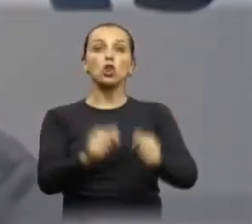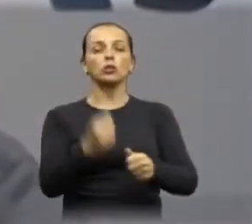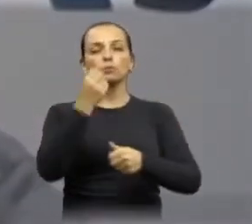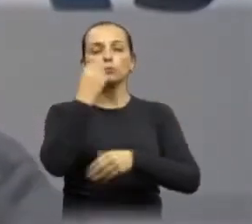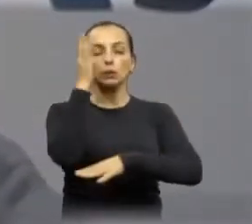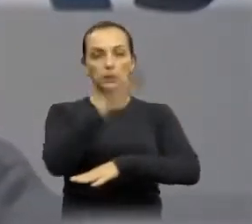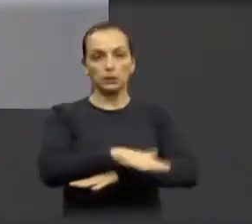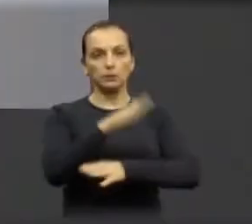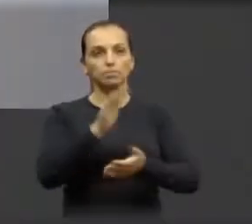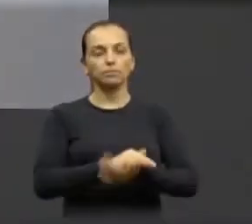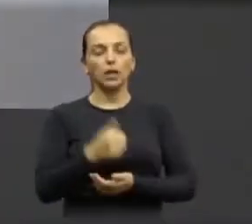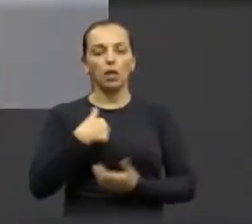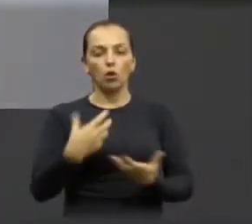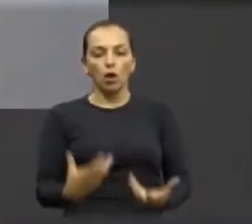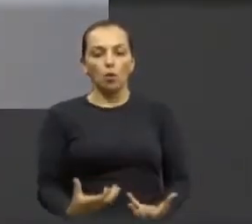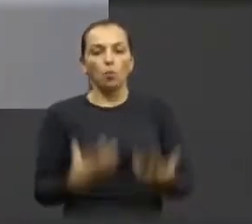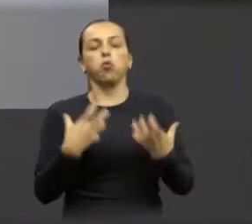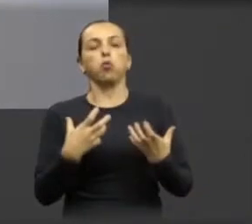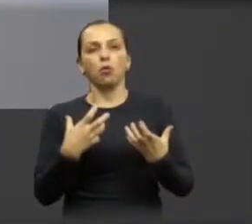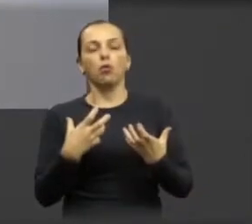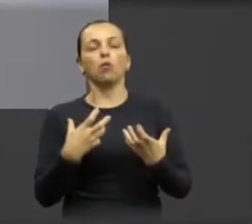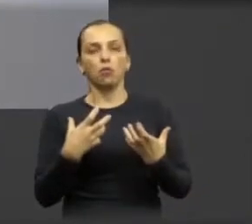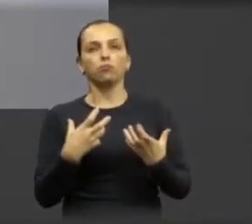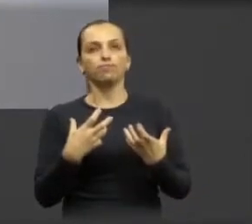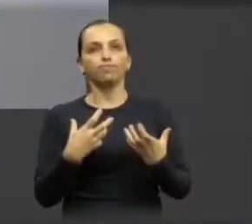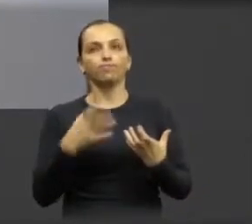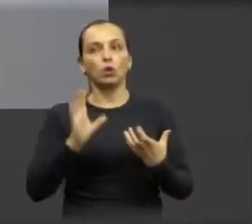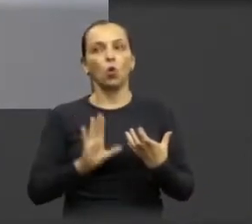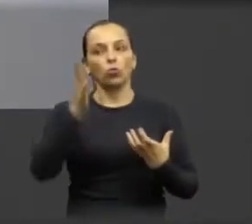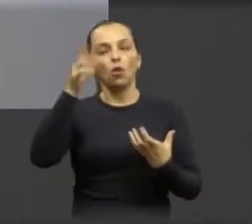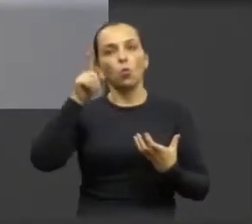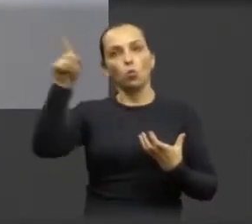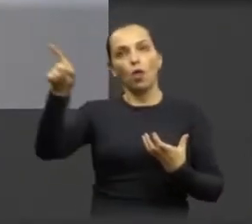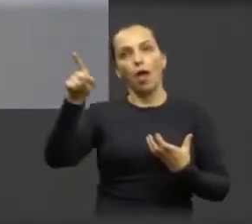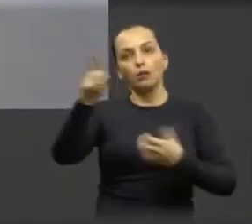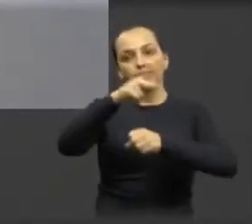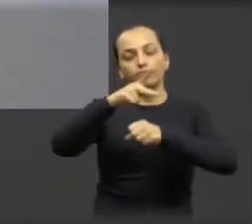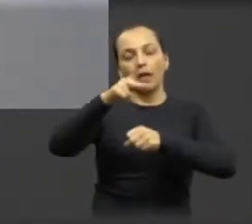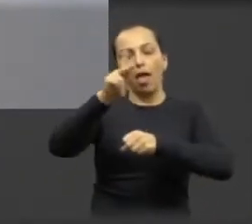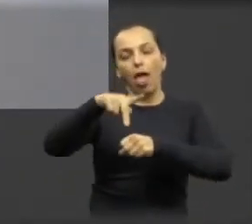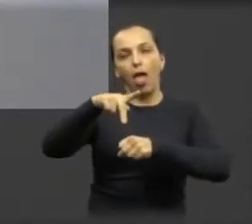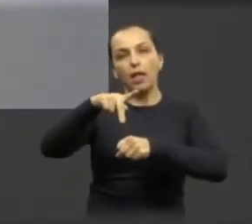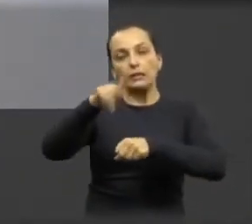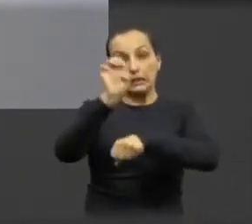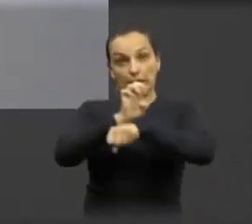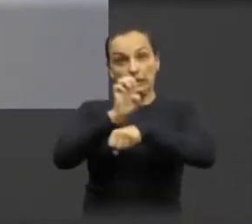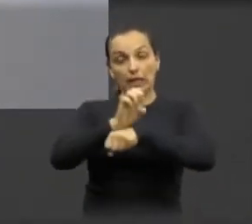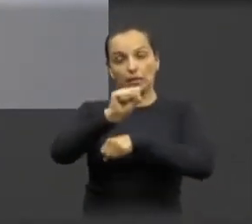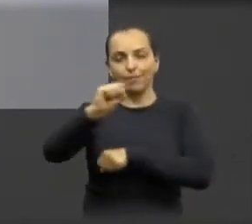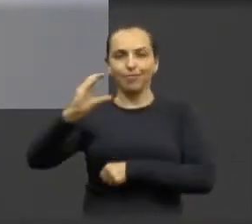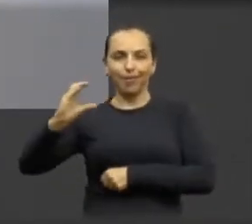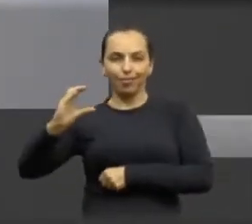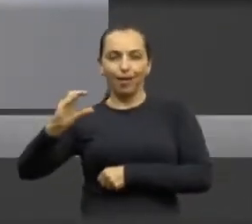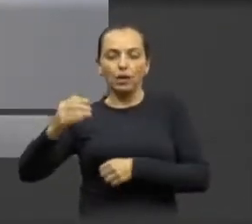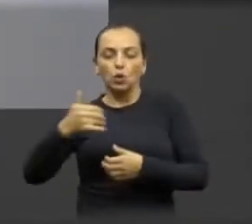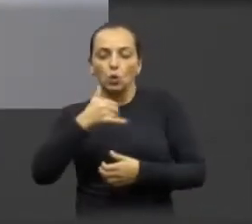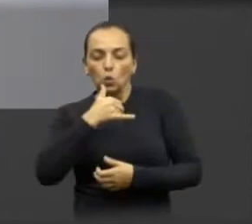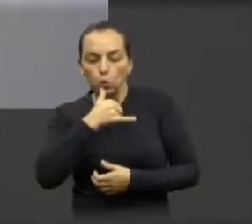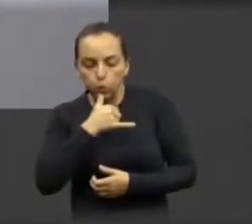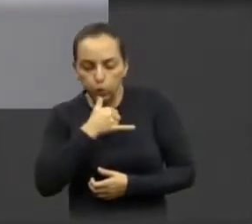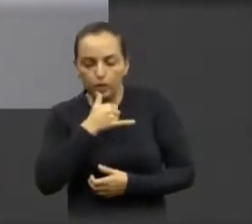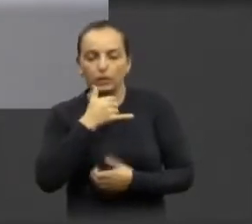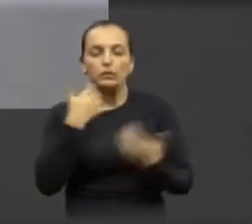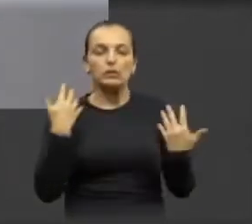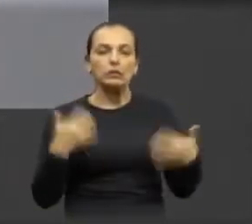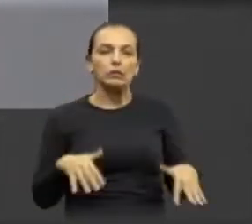quero dizer que estou muito chocado com o fato ocorrido em Santa Catarina. Lamentável, realmente. E queria